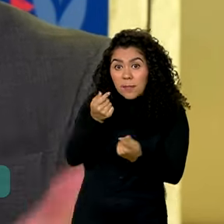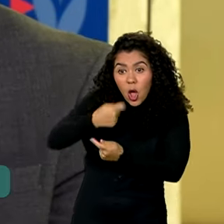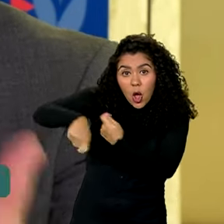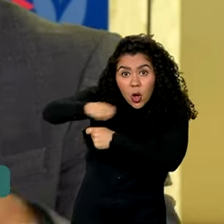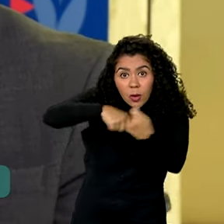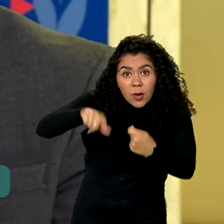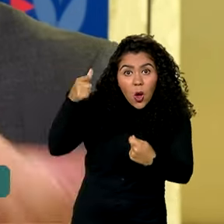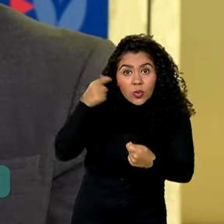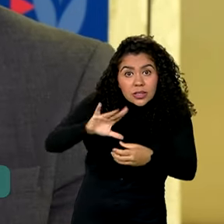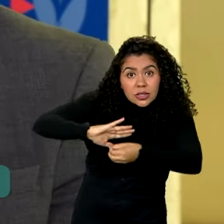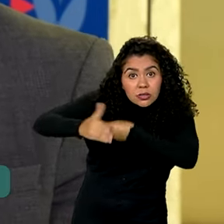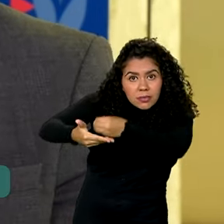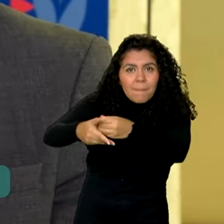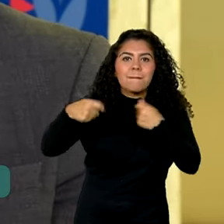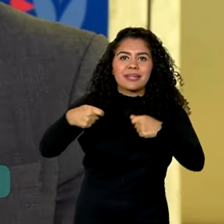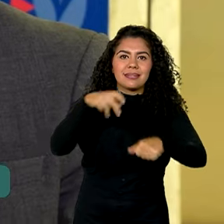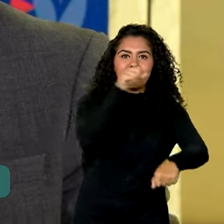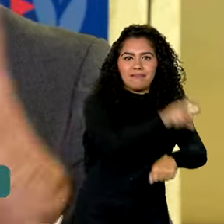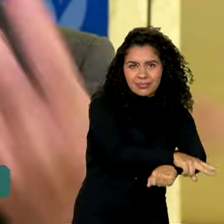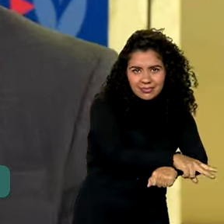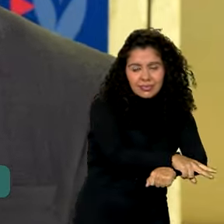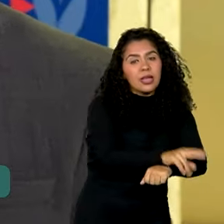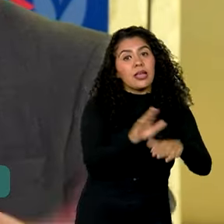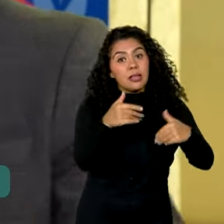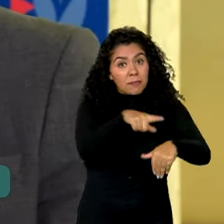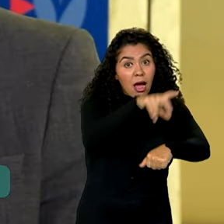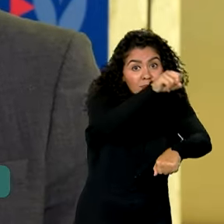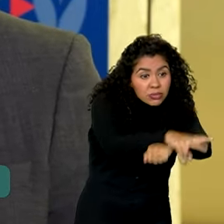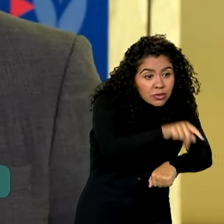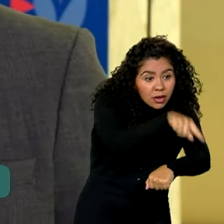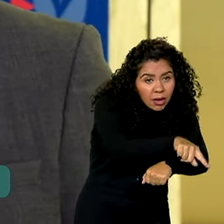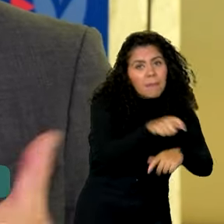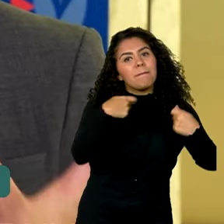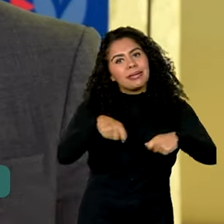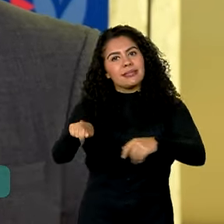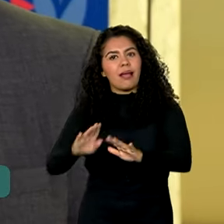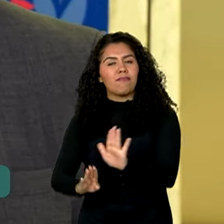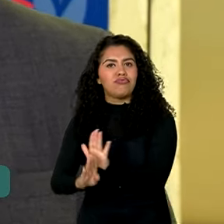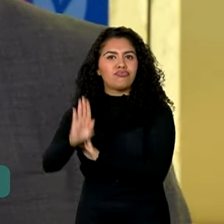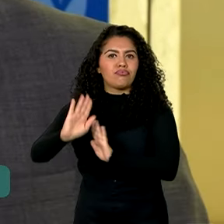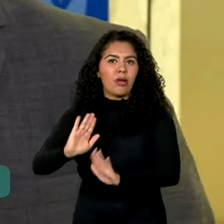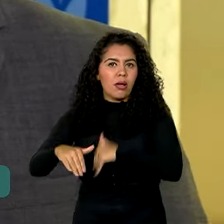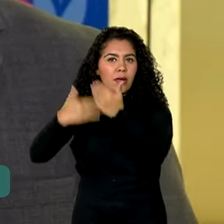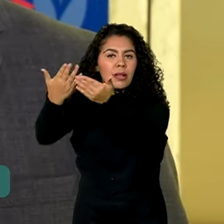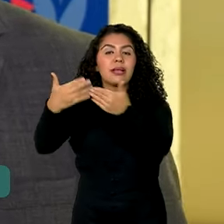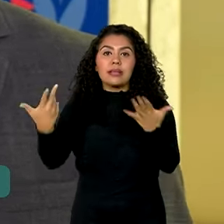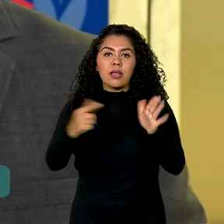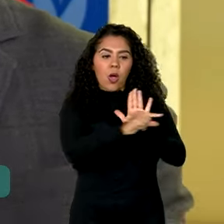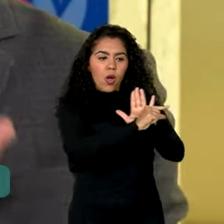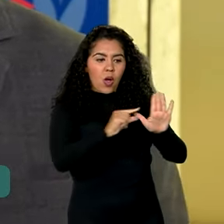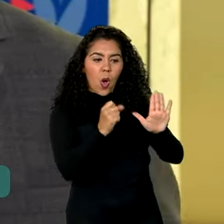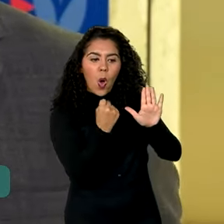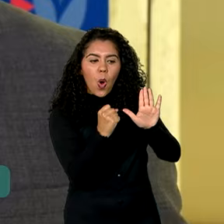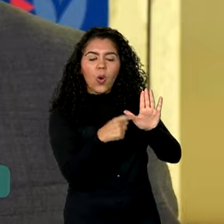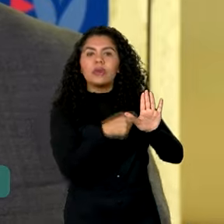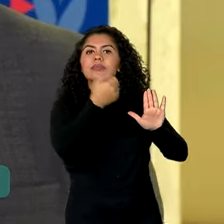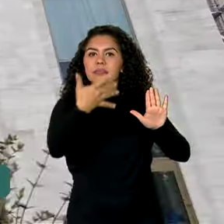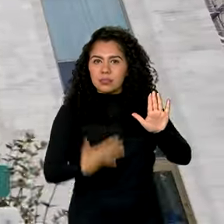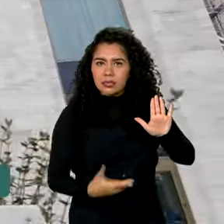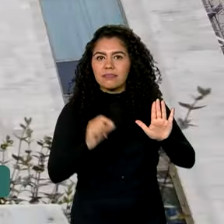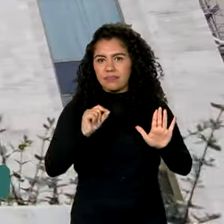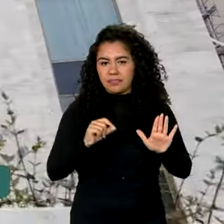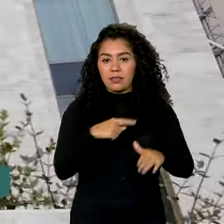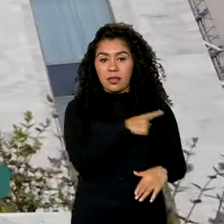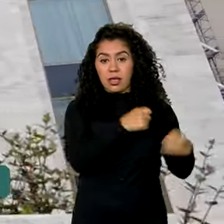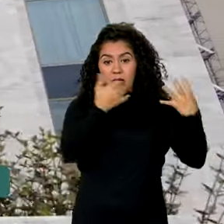sustentável, ele precisa gerar emprego. E para você ter emprego tem que ter crescimento. Então a ideia do Objetivo 8 foi essa, quando a agenda foi concebida.